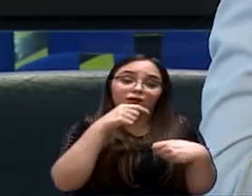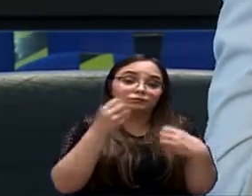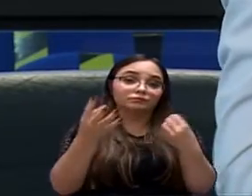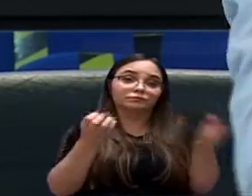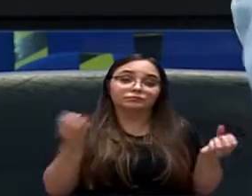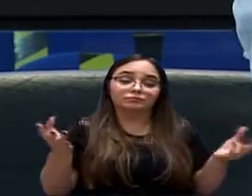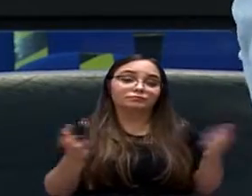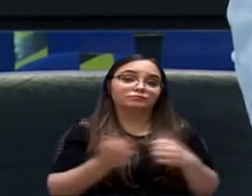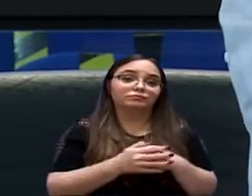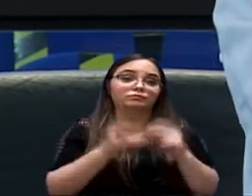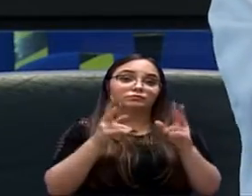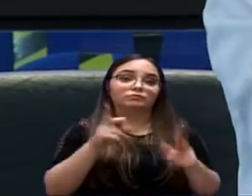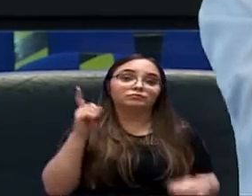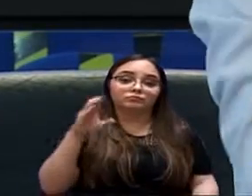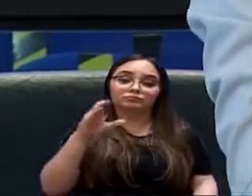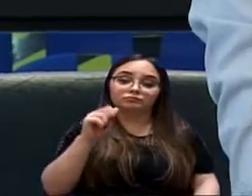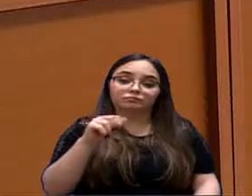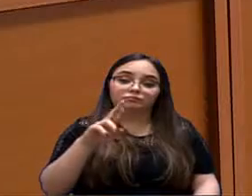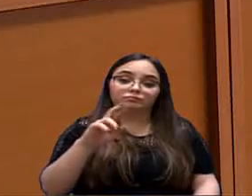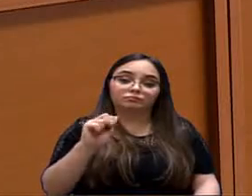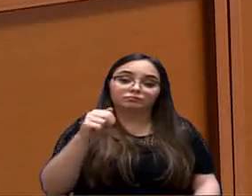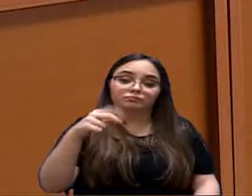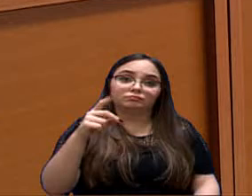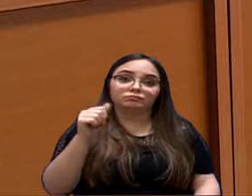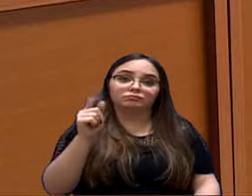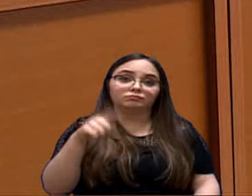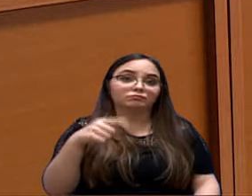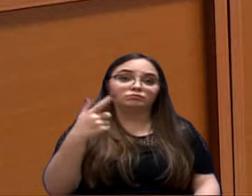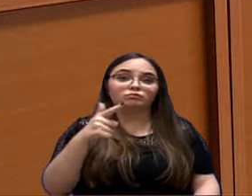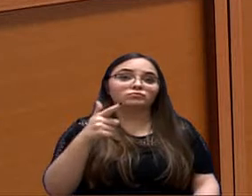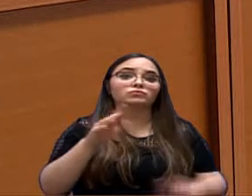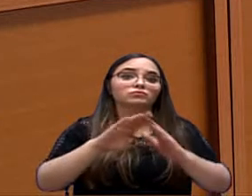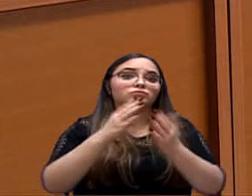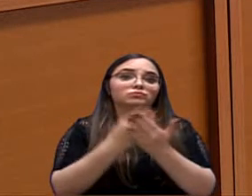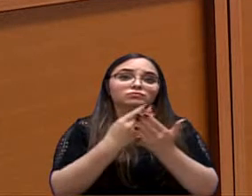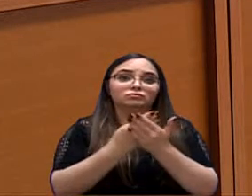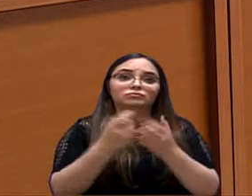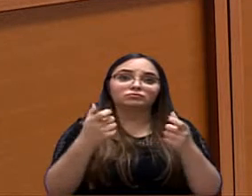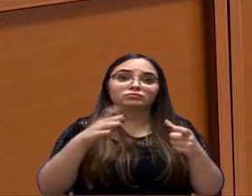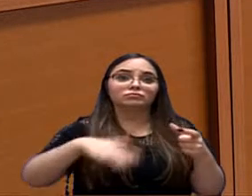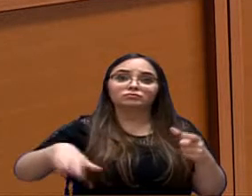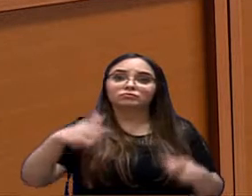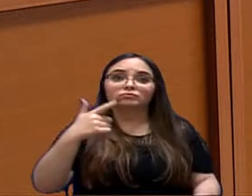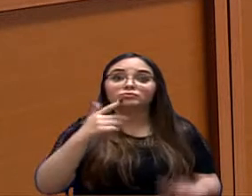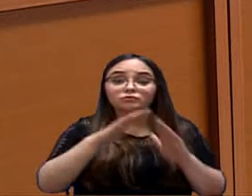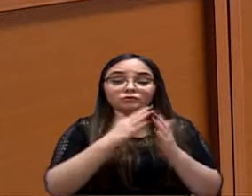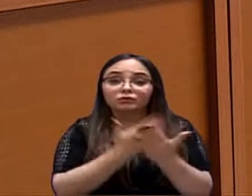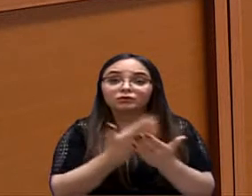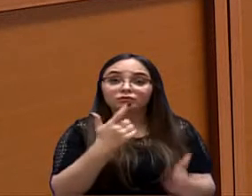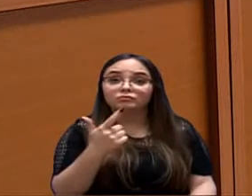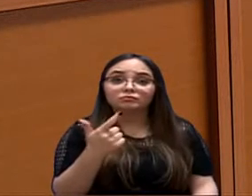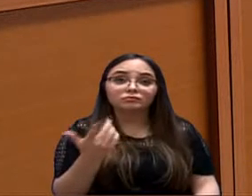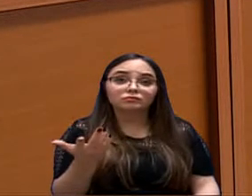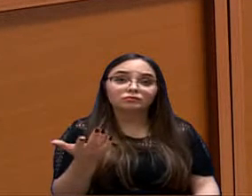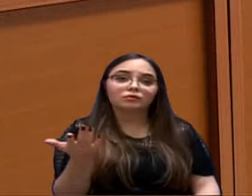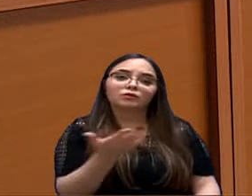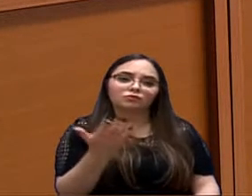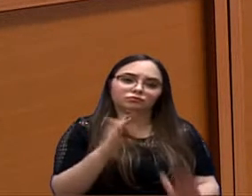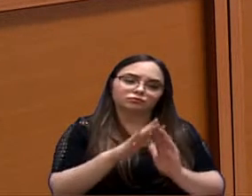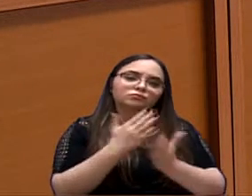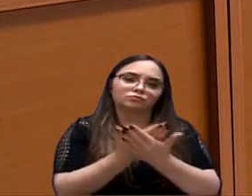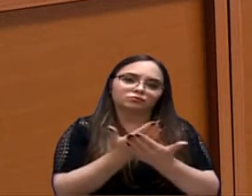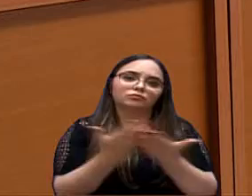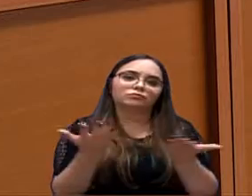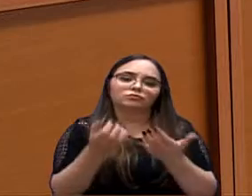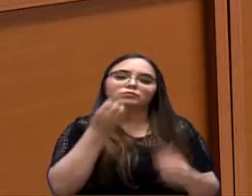O Carandá, que nem o Vitão está falando, foi feito, não tinha escola. não tinha estudo, não tinha estudo. Hoje, você viu a